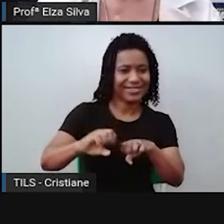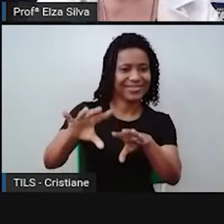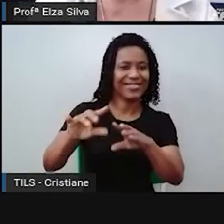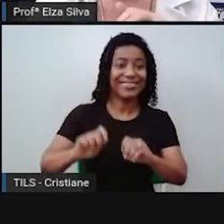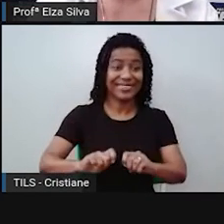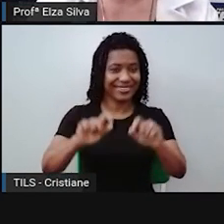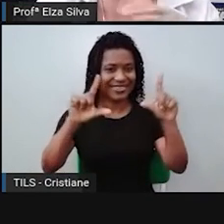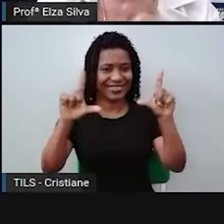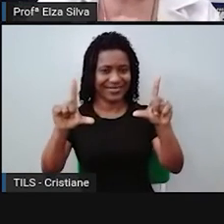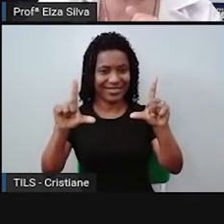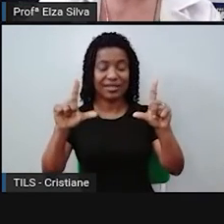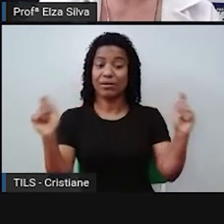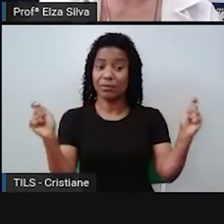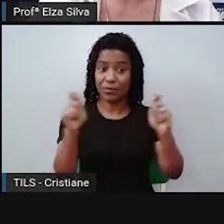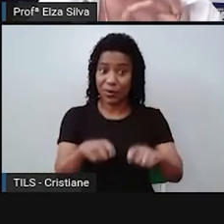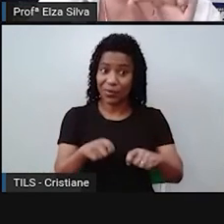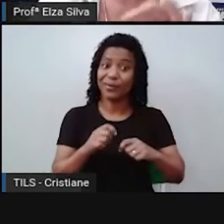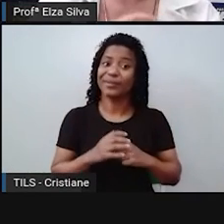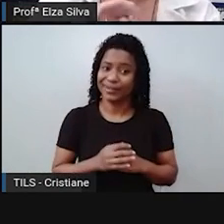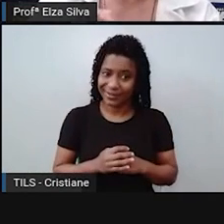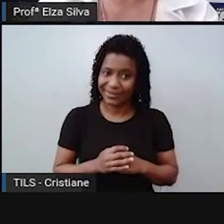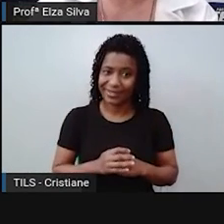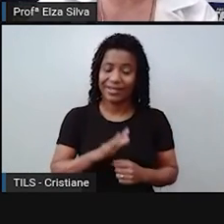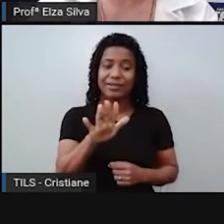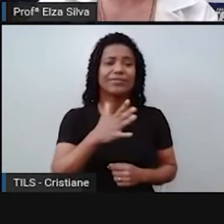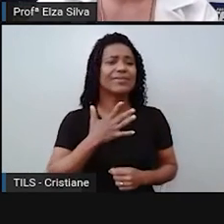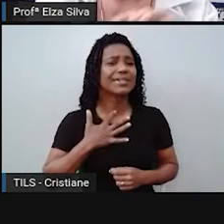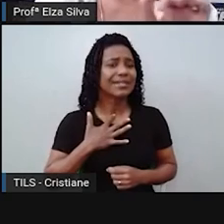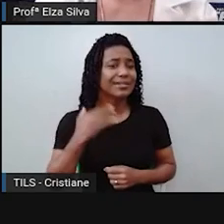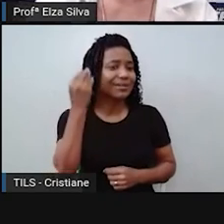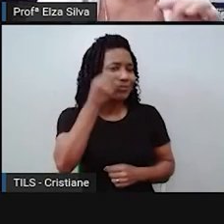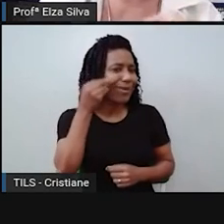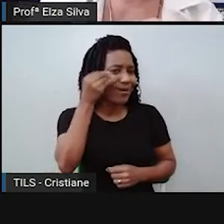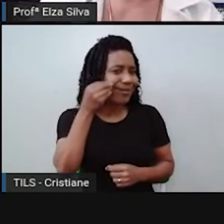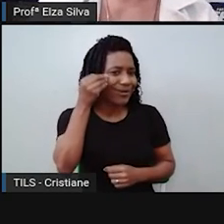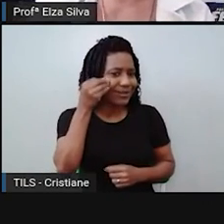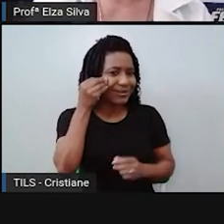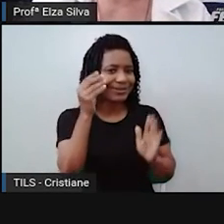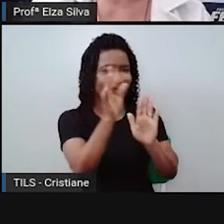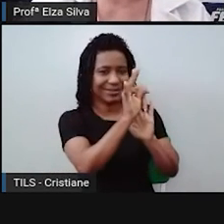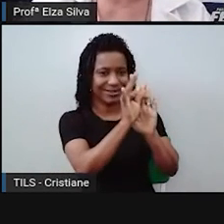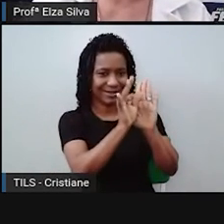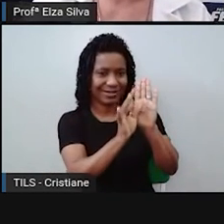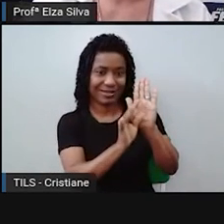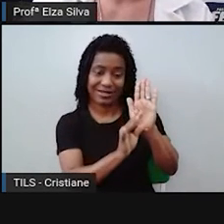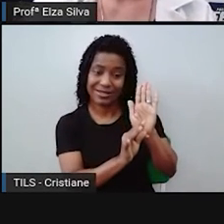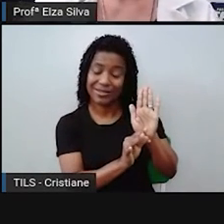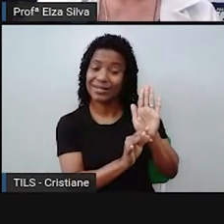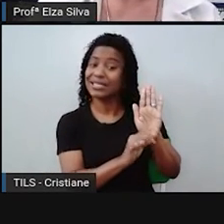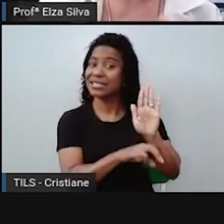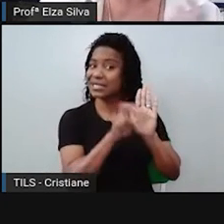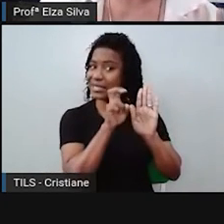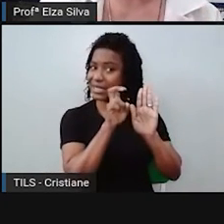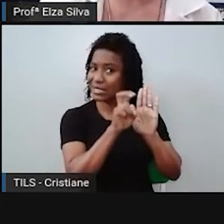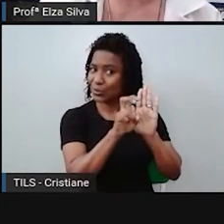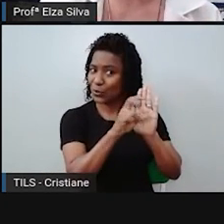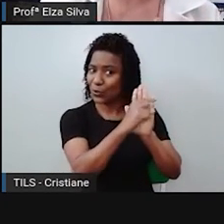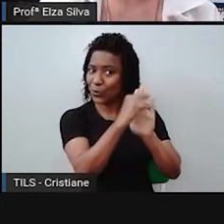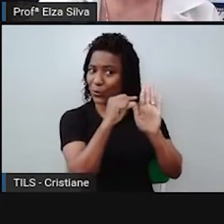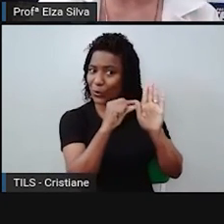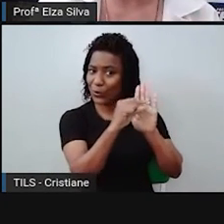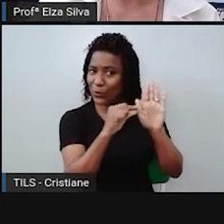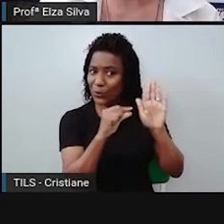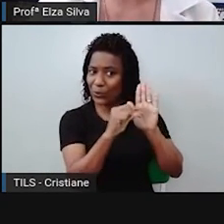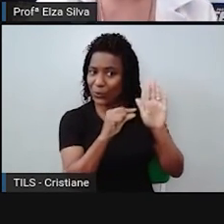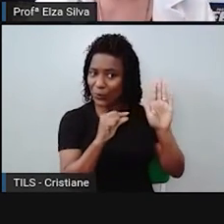Se você for mandar a sua experiência por escrito, escreva até cinco linhas. Caso você envie